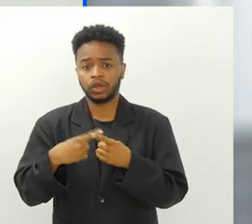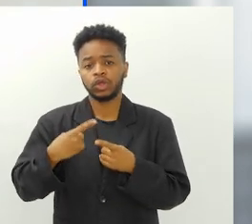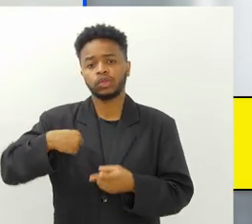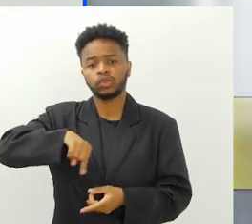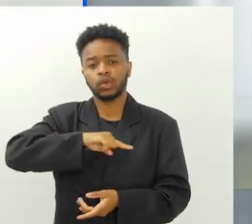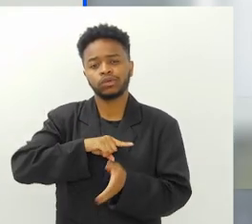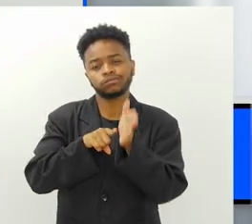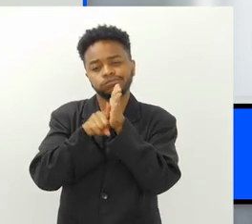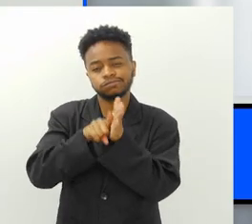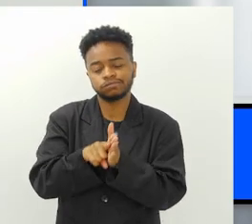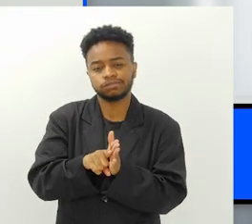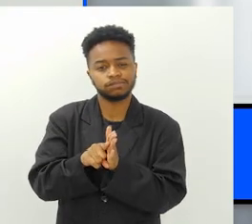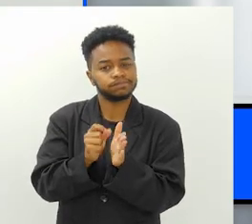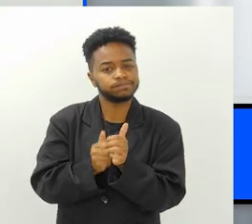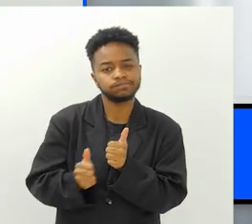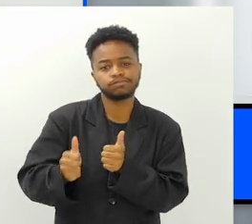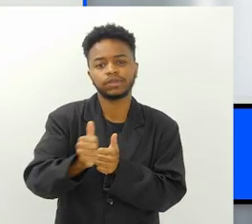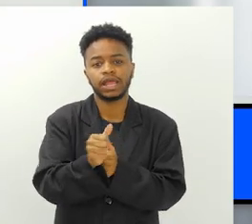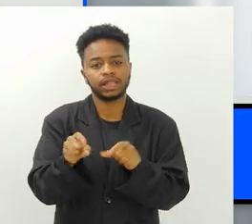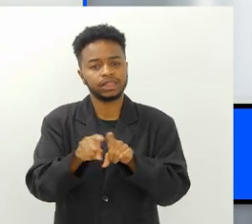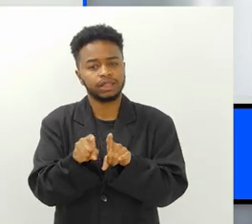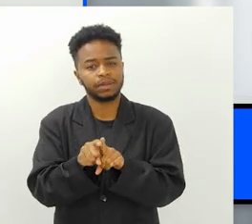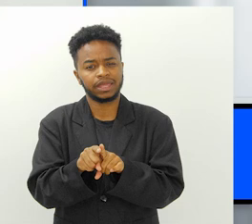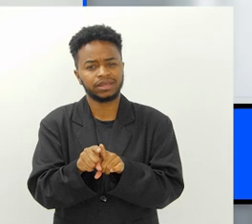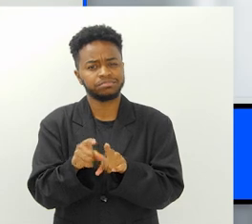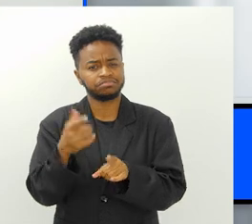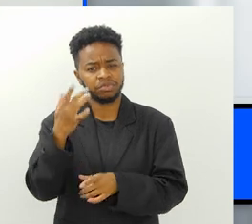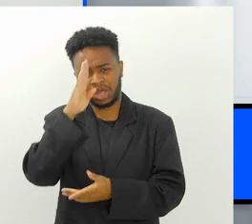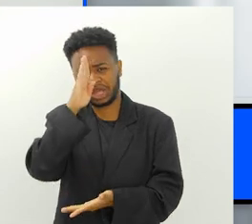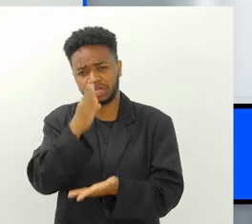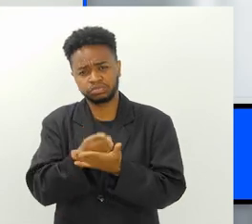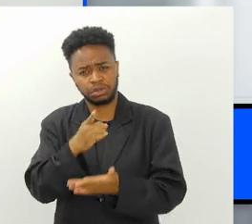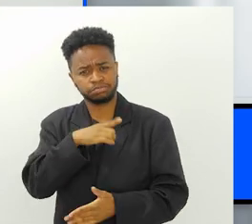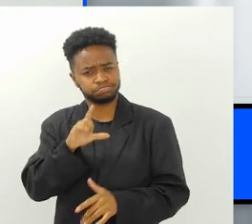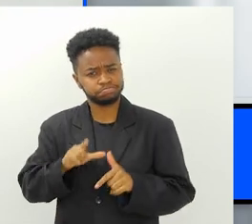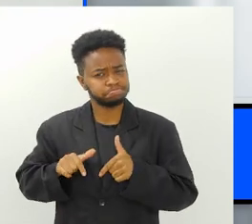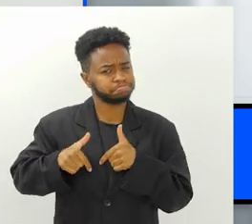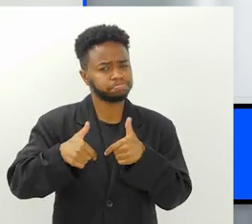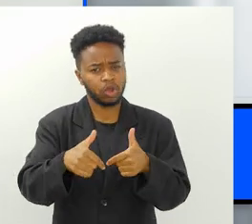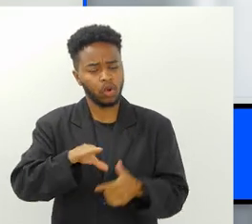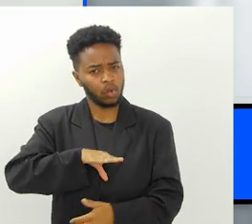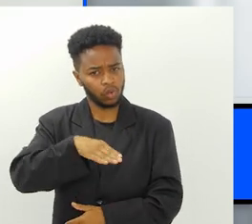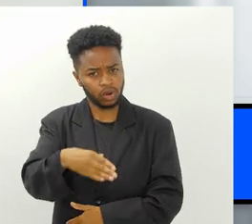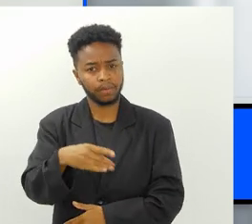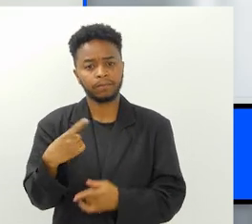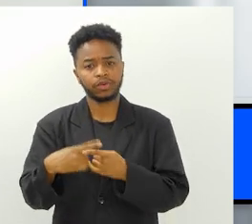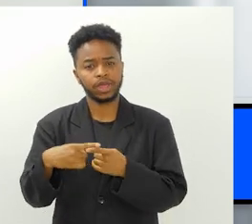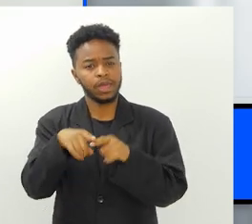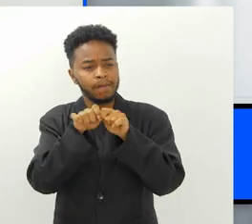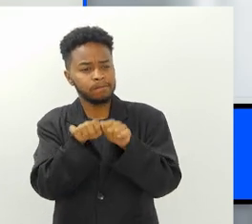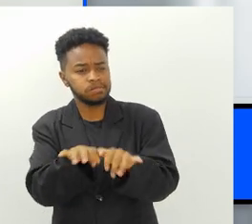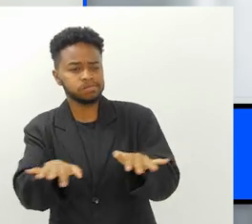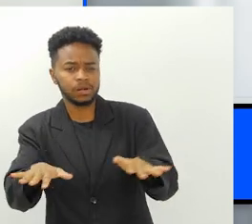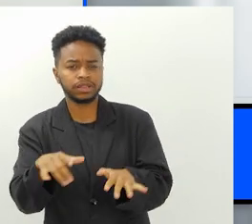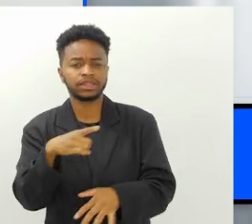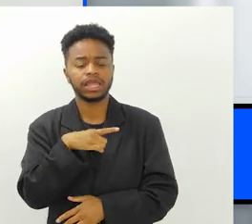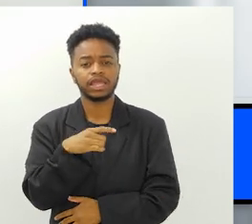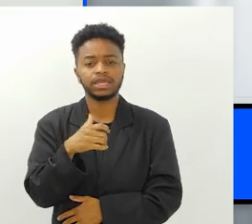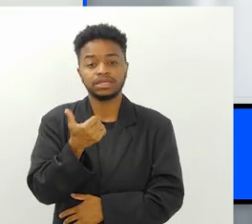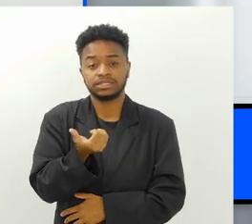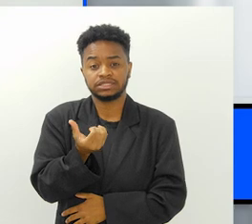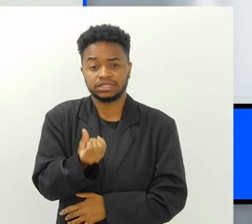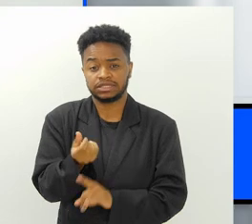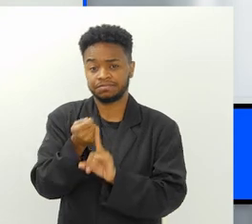maneira que ele foi conduzida e ambicioso, eu diria. Um estudo que tomou em campo mais de